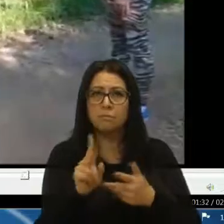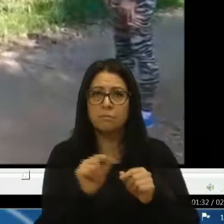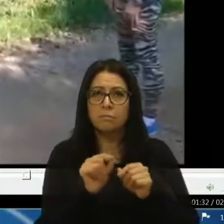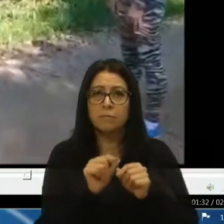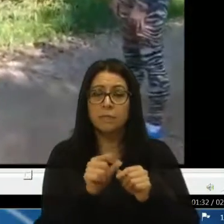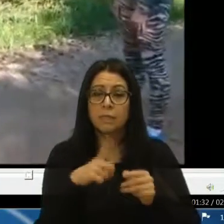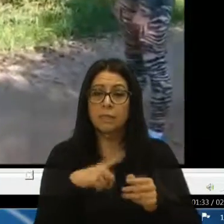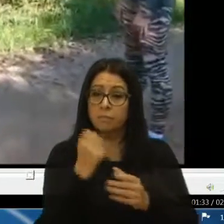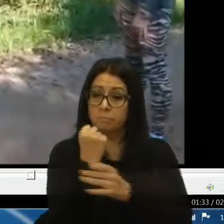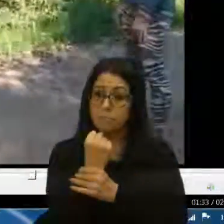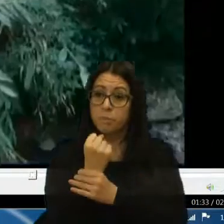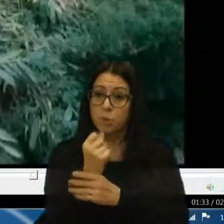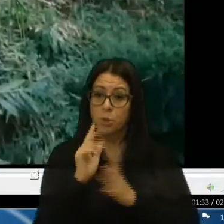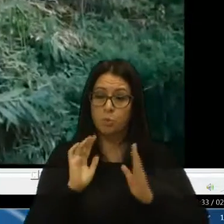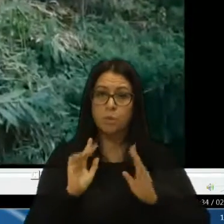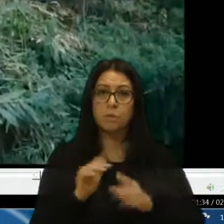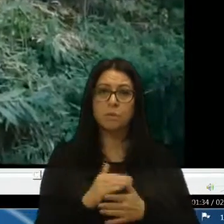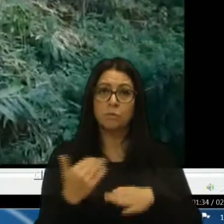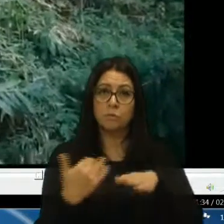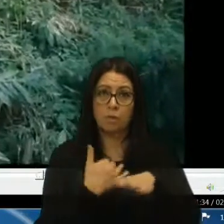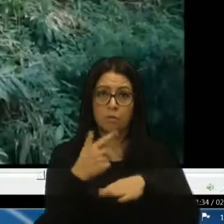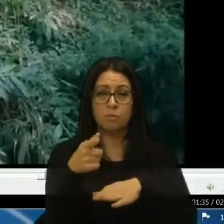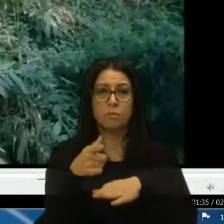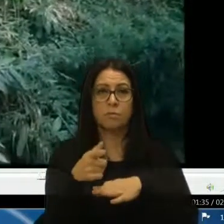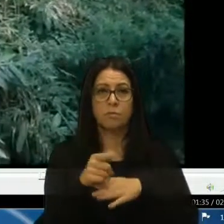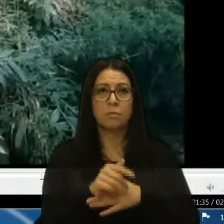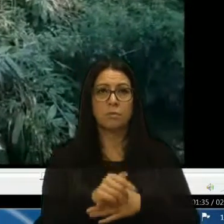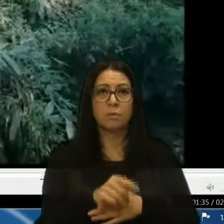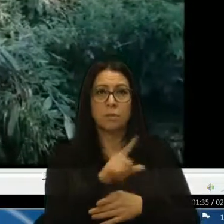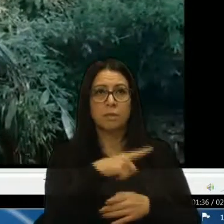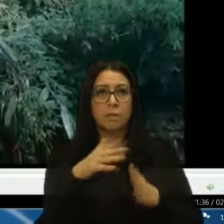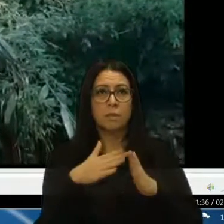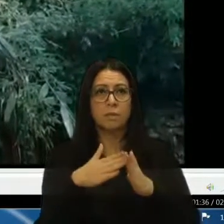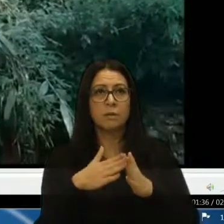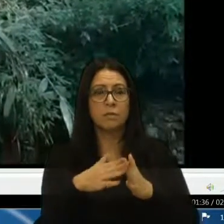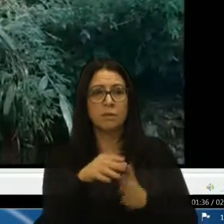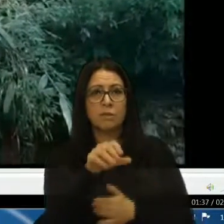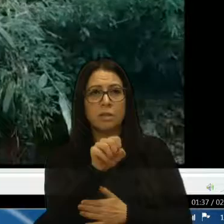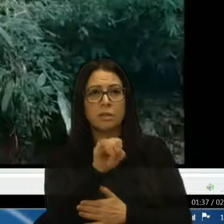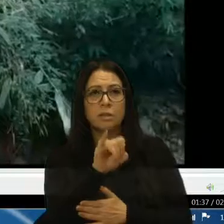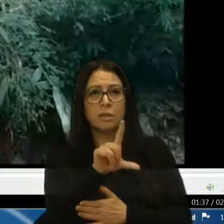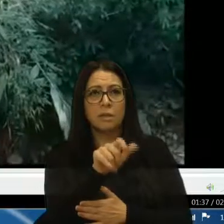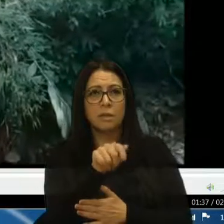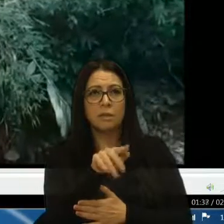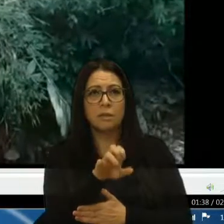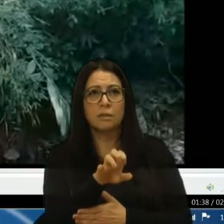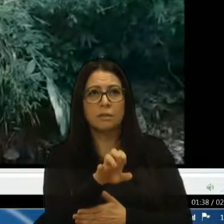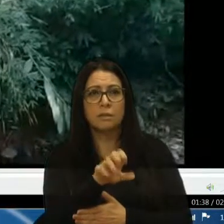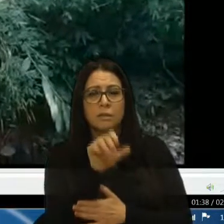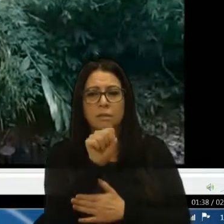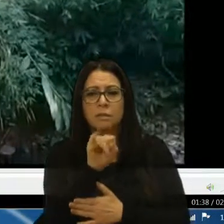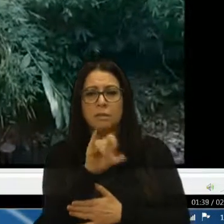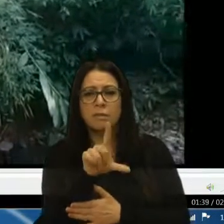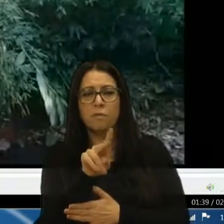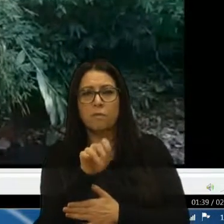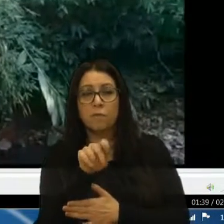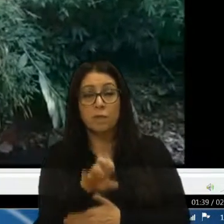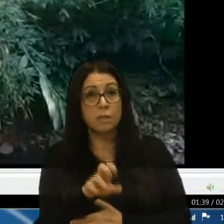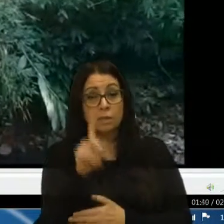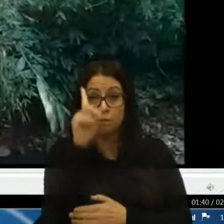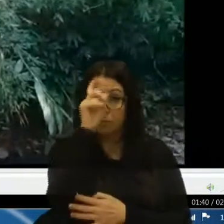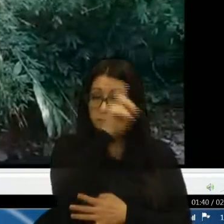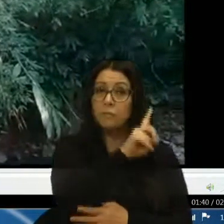segurança, e aqui, repito, que a moradora, Silane, sabe, das dificuldades, sabe,